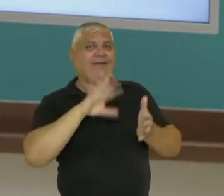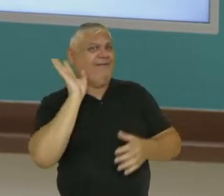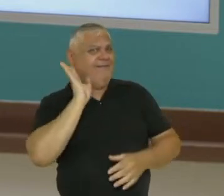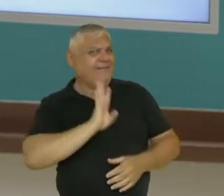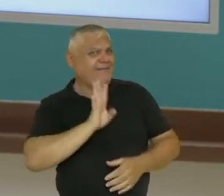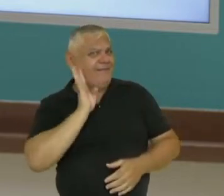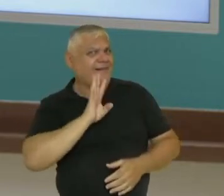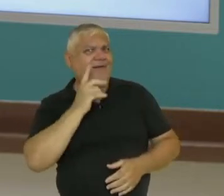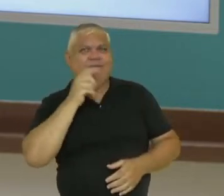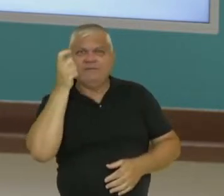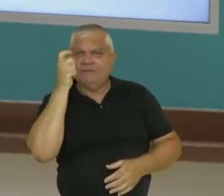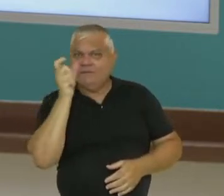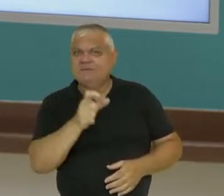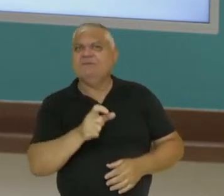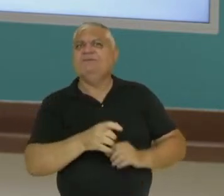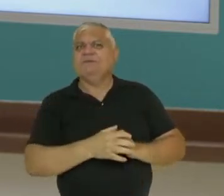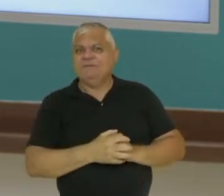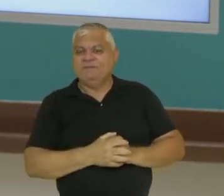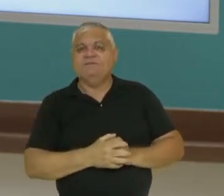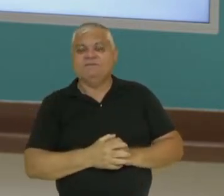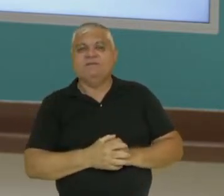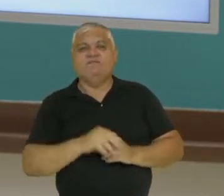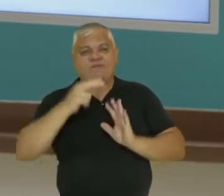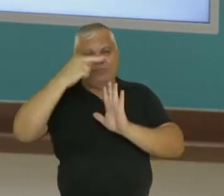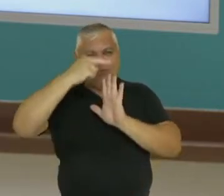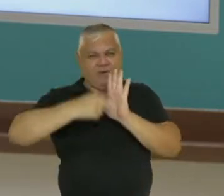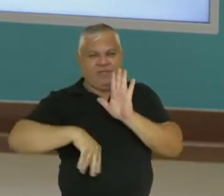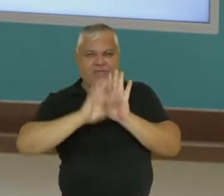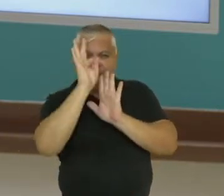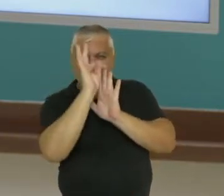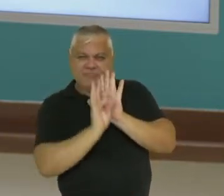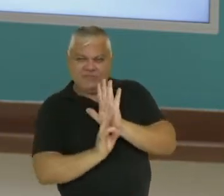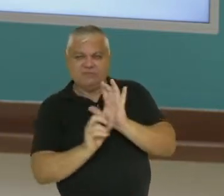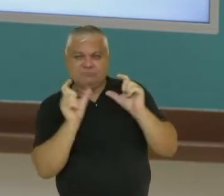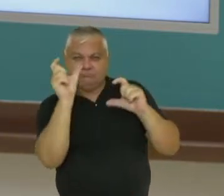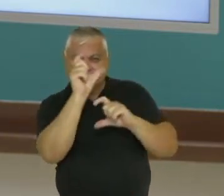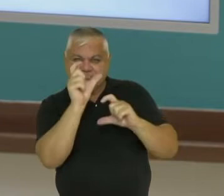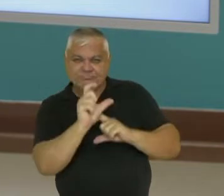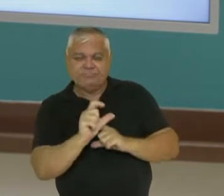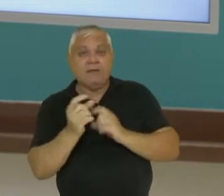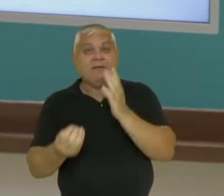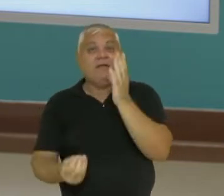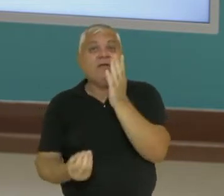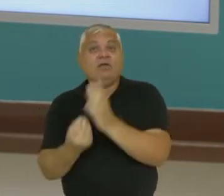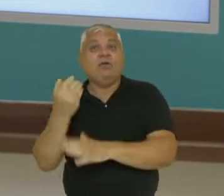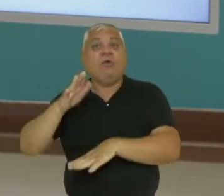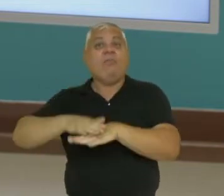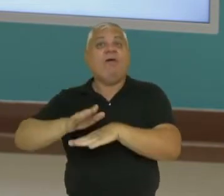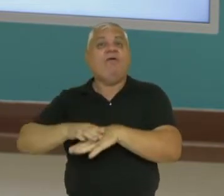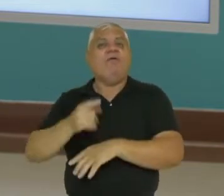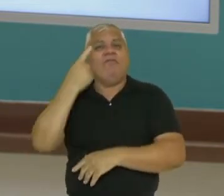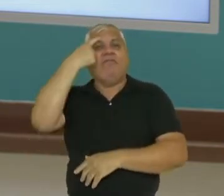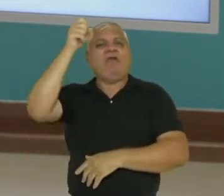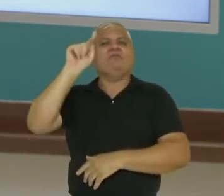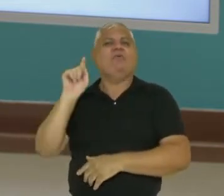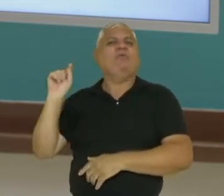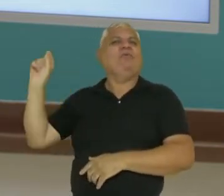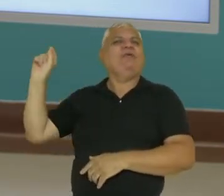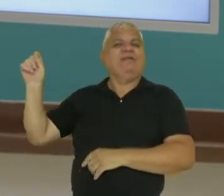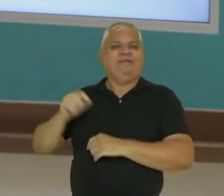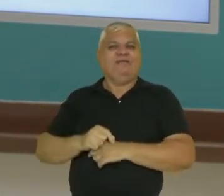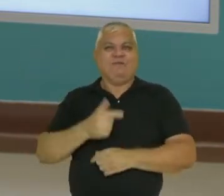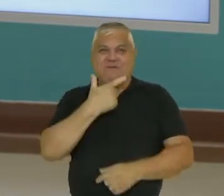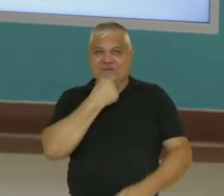é um livro muito interessante. Então, vamos ler um texto que fala sobre o criador deste personagem. Chama-se